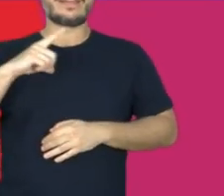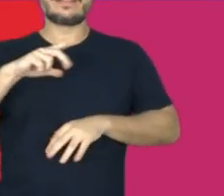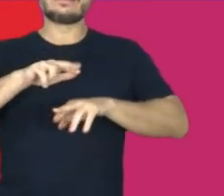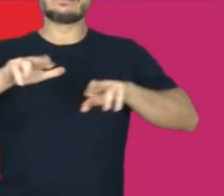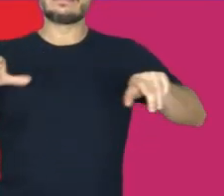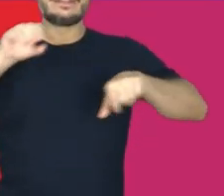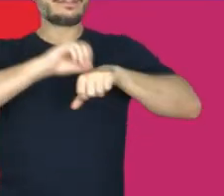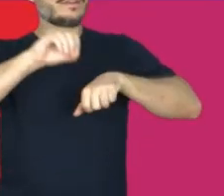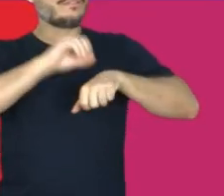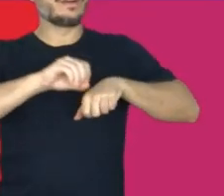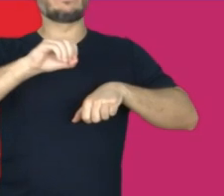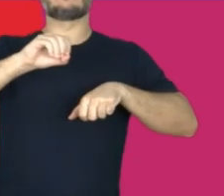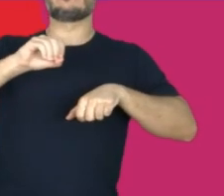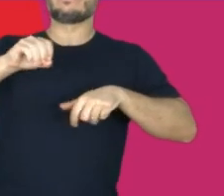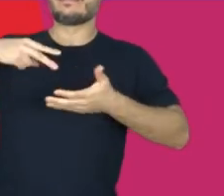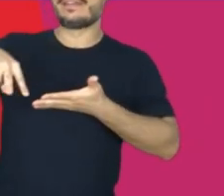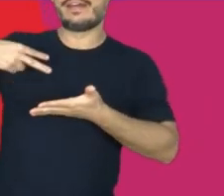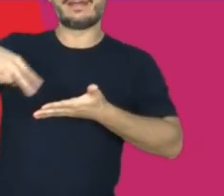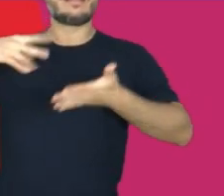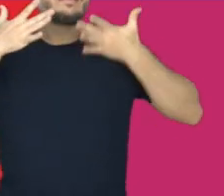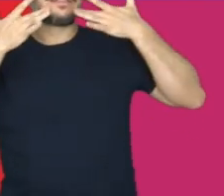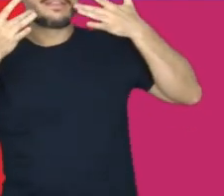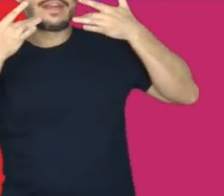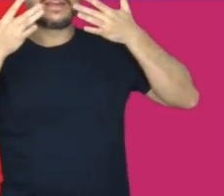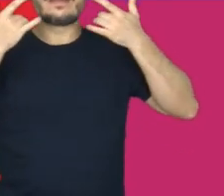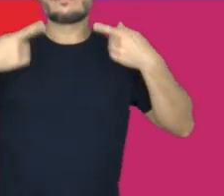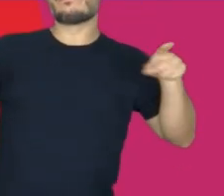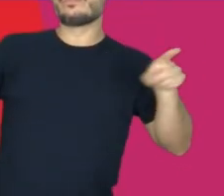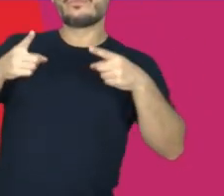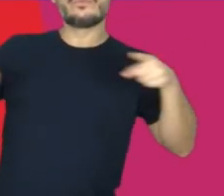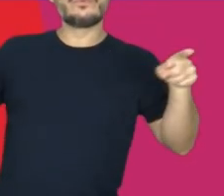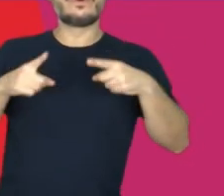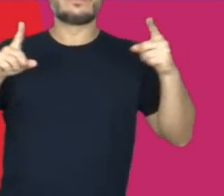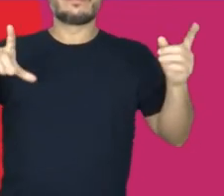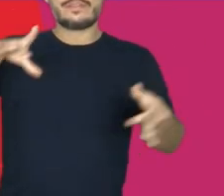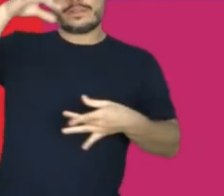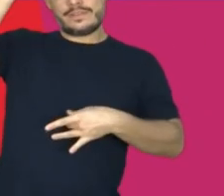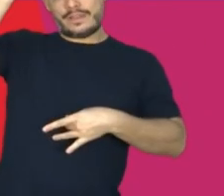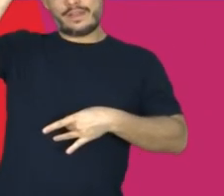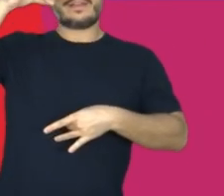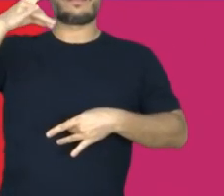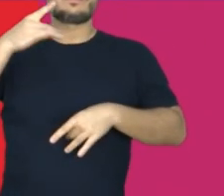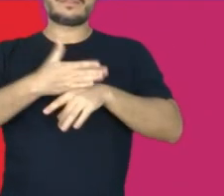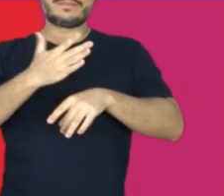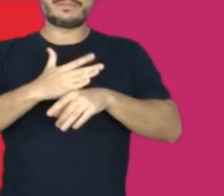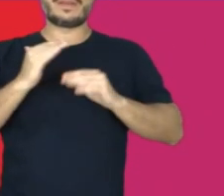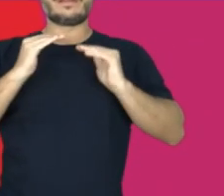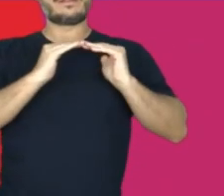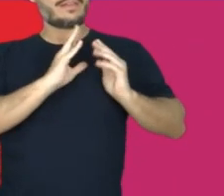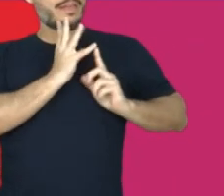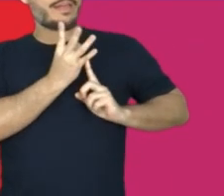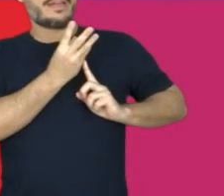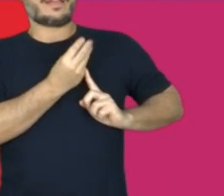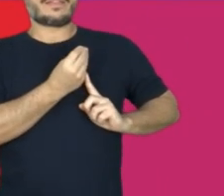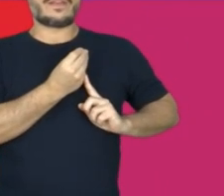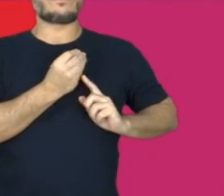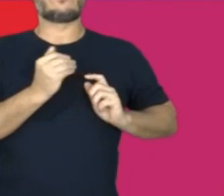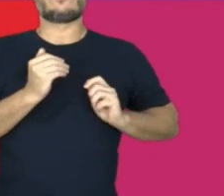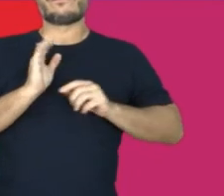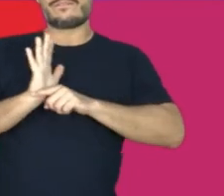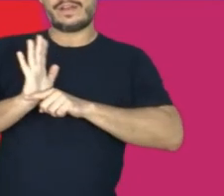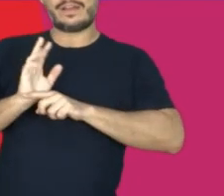atividades entre oficinas, apresentações de dança, teatro, música, performance, residência artística,